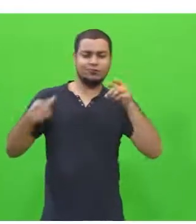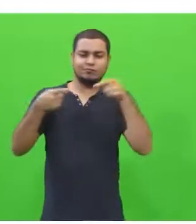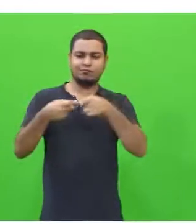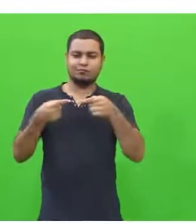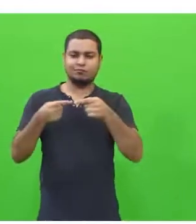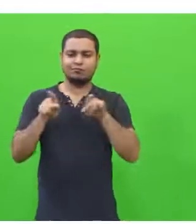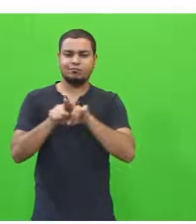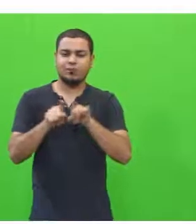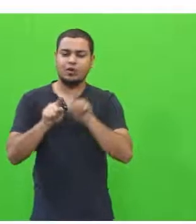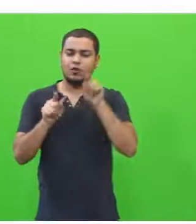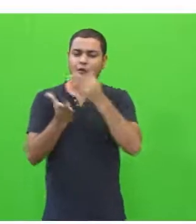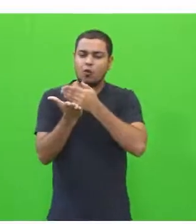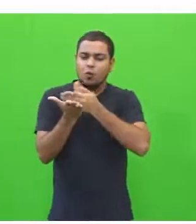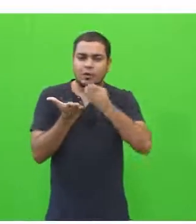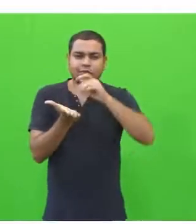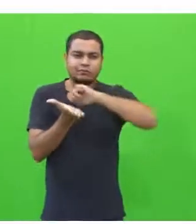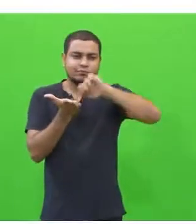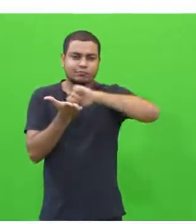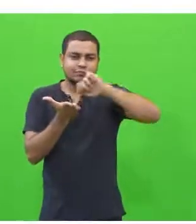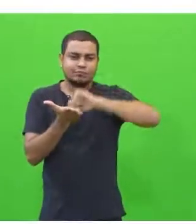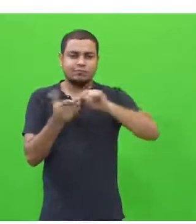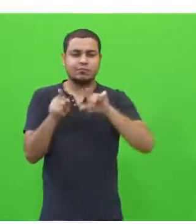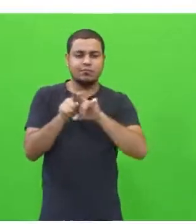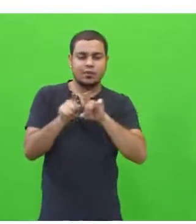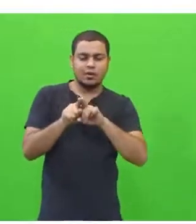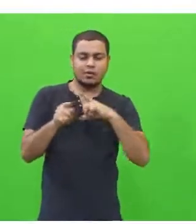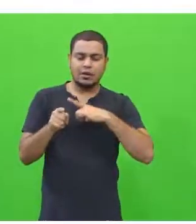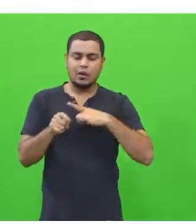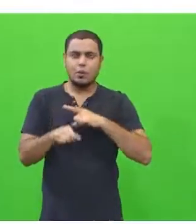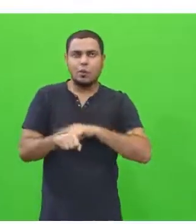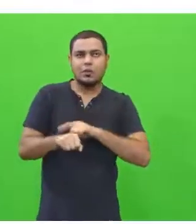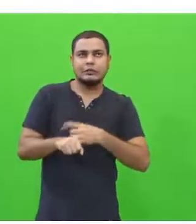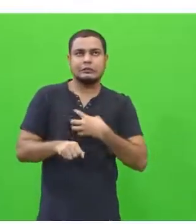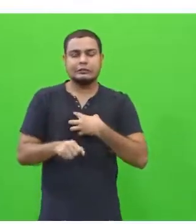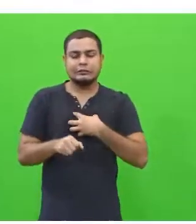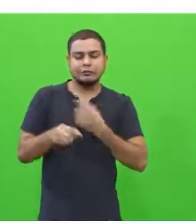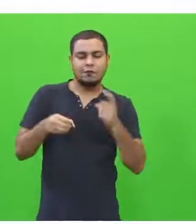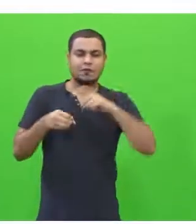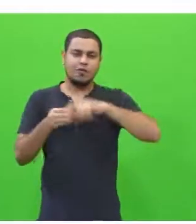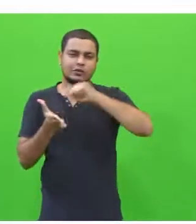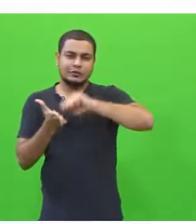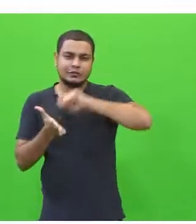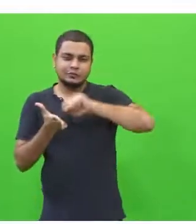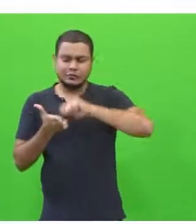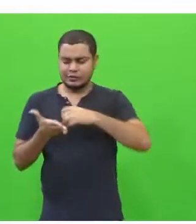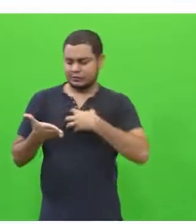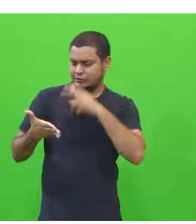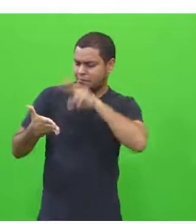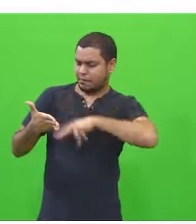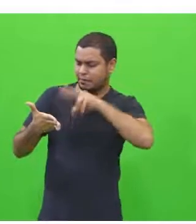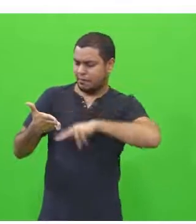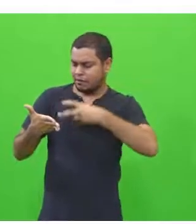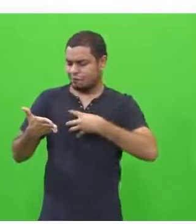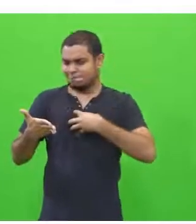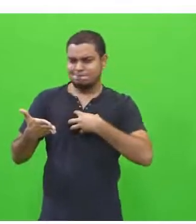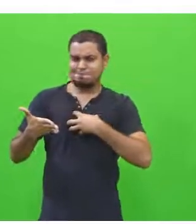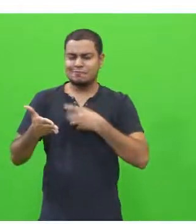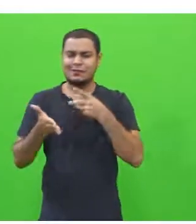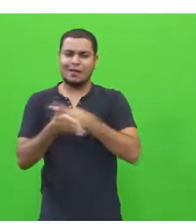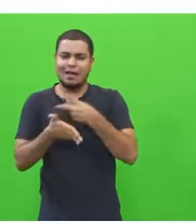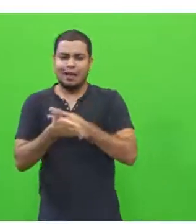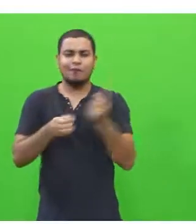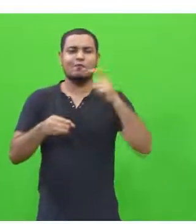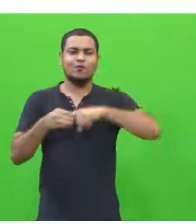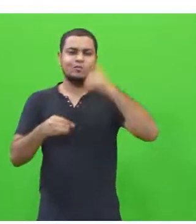começar o processo de escrever, você vai ter os seus momentos de reescrita, escreve novamente, reescreve